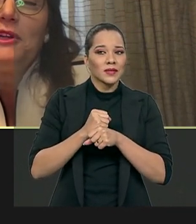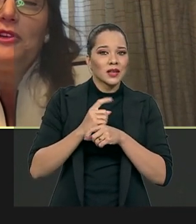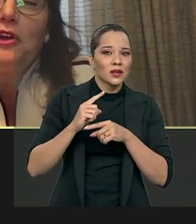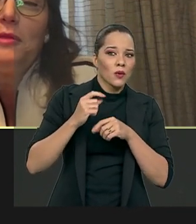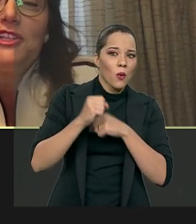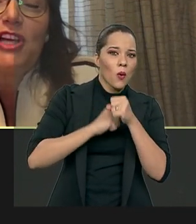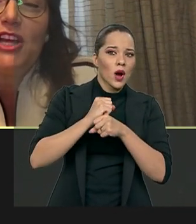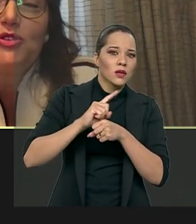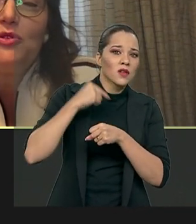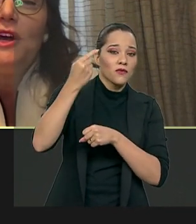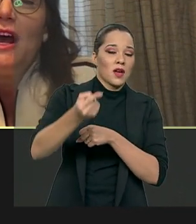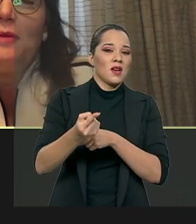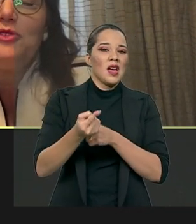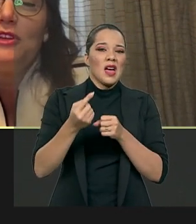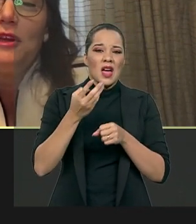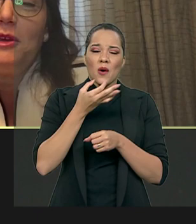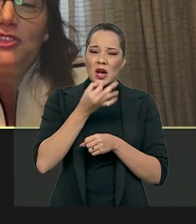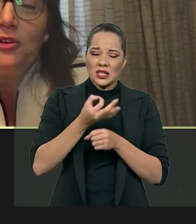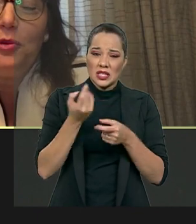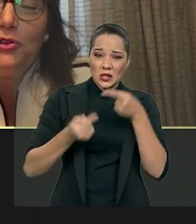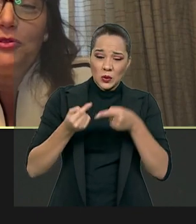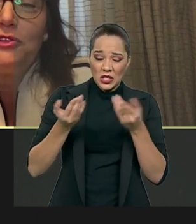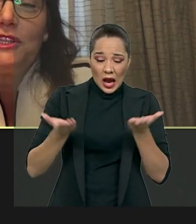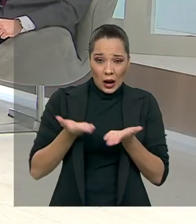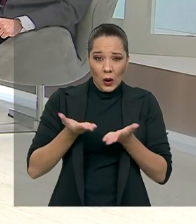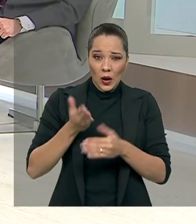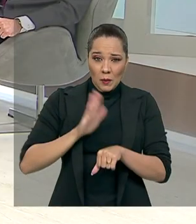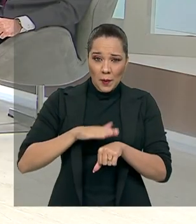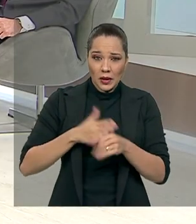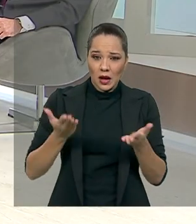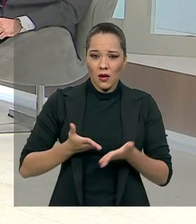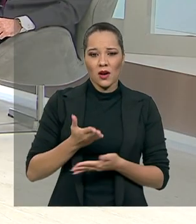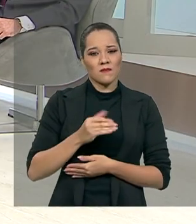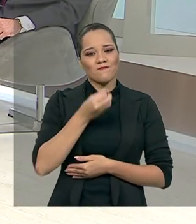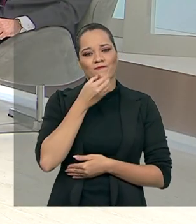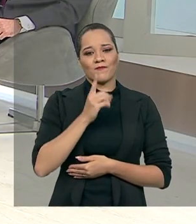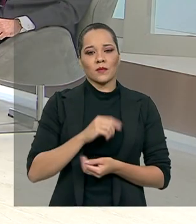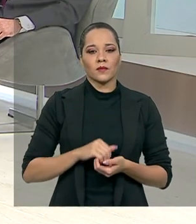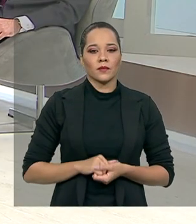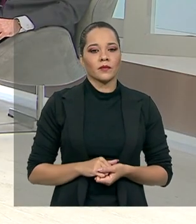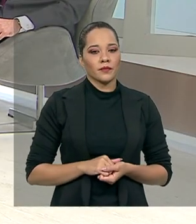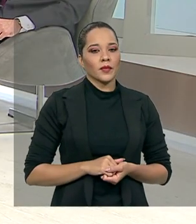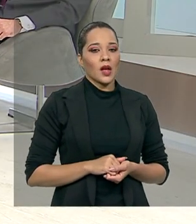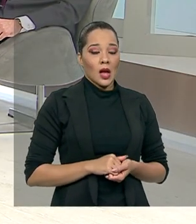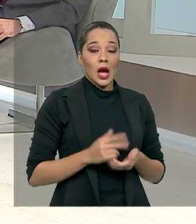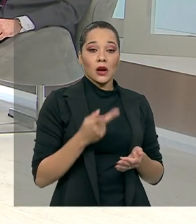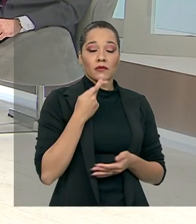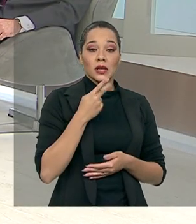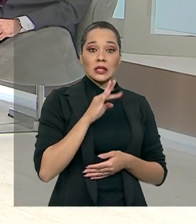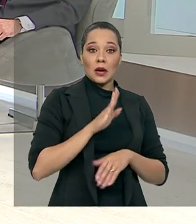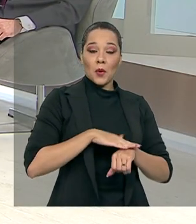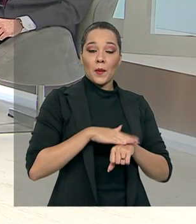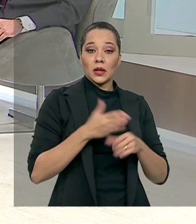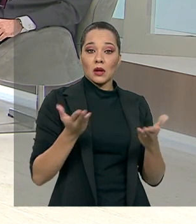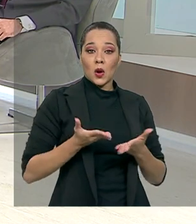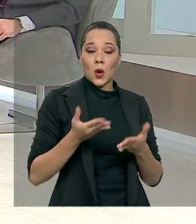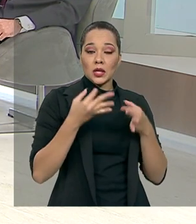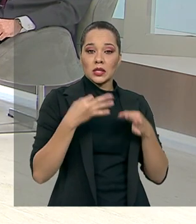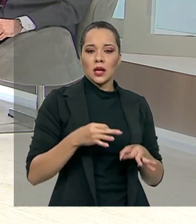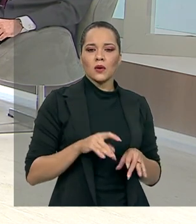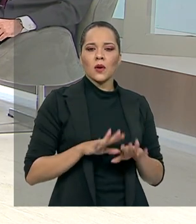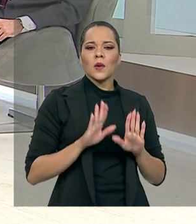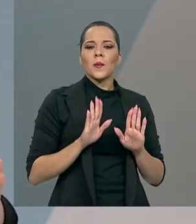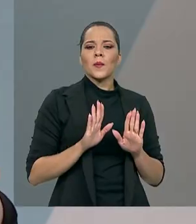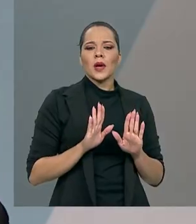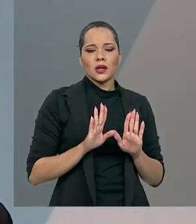esse momento realmente acho absolutamente inoportuno. Aproveitando só para fazer uma apoderação, você falou que esse não seria o momento adequado, mas